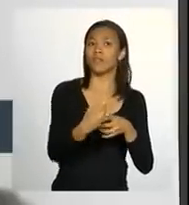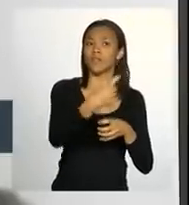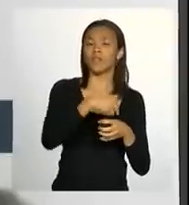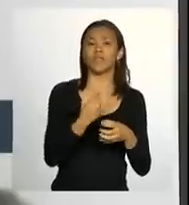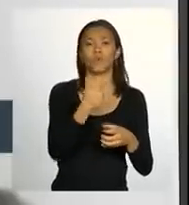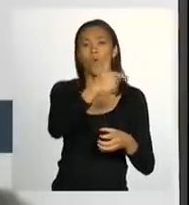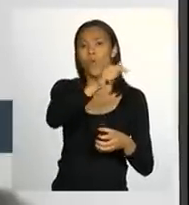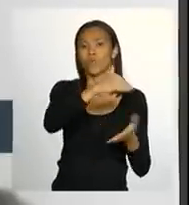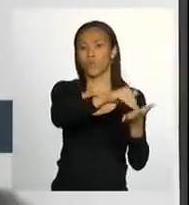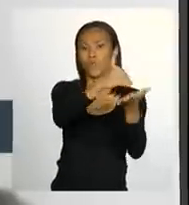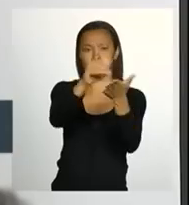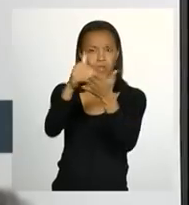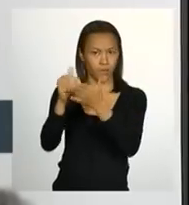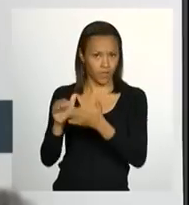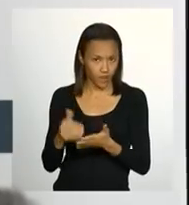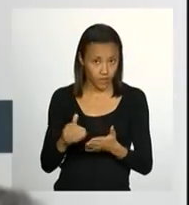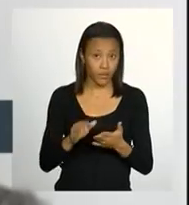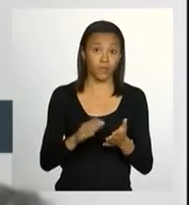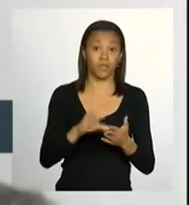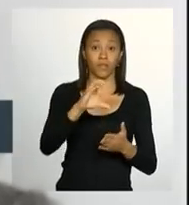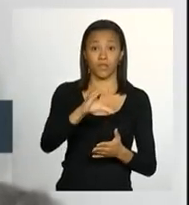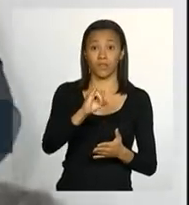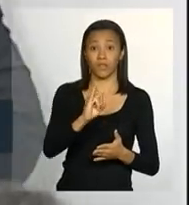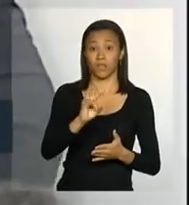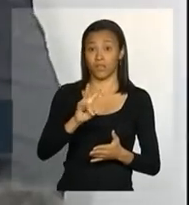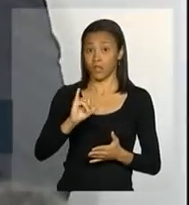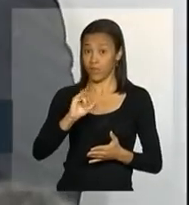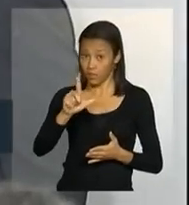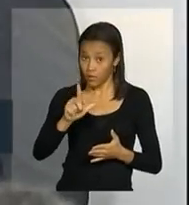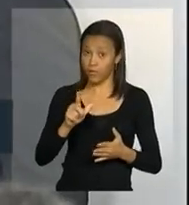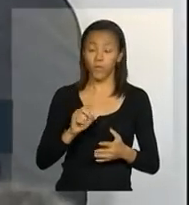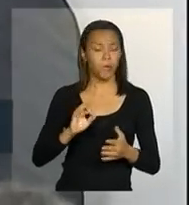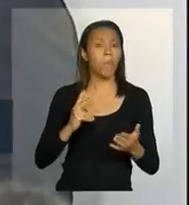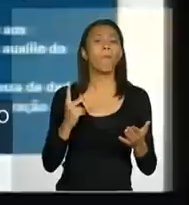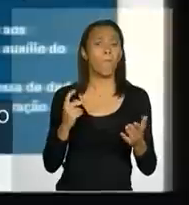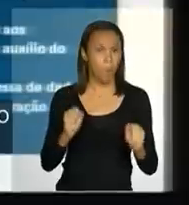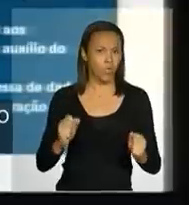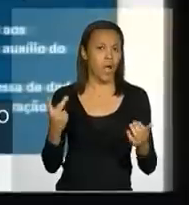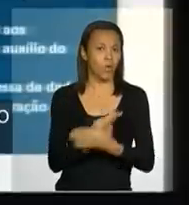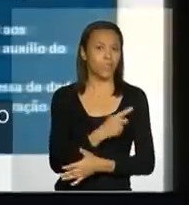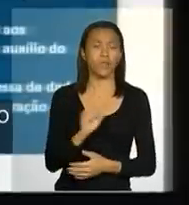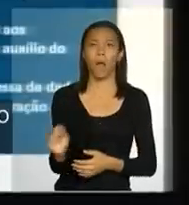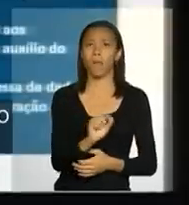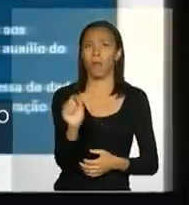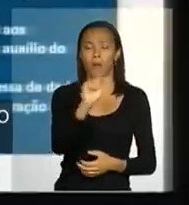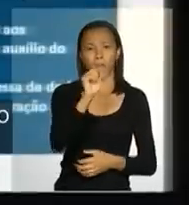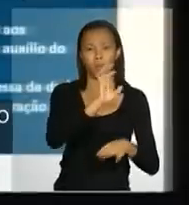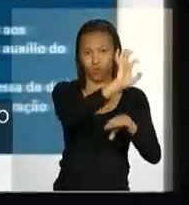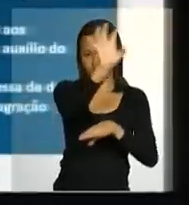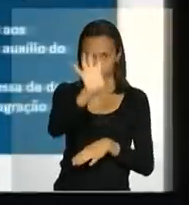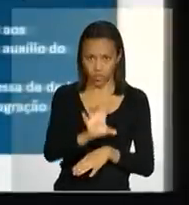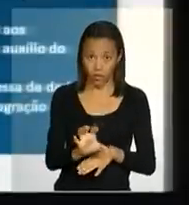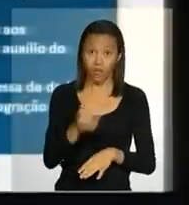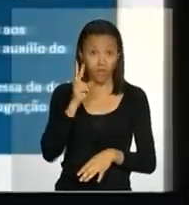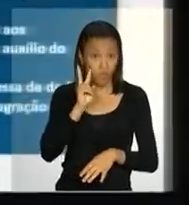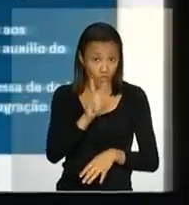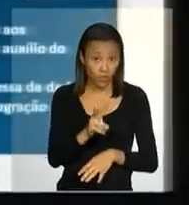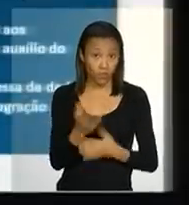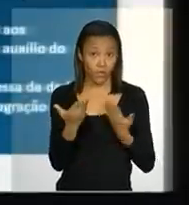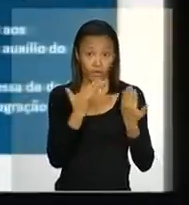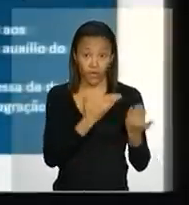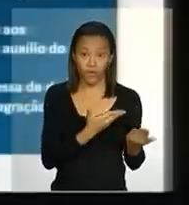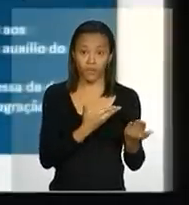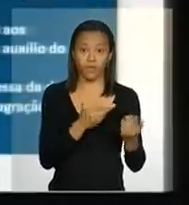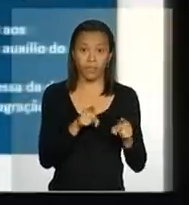as Forças de Defesa Civil dos Estados que poderão ocorrer eventos extremos. e aqui ao lado vocês acompanham as